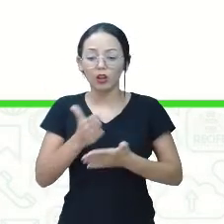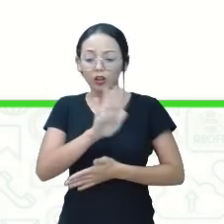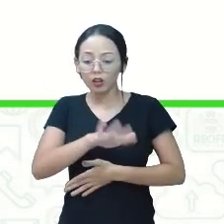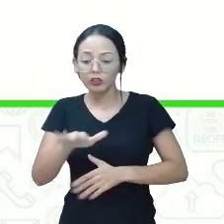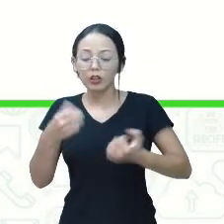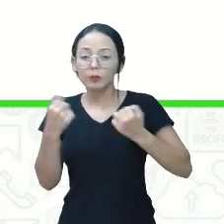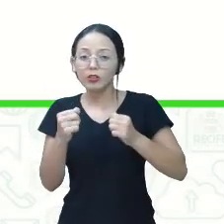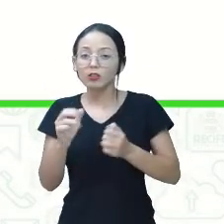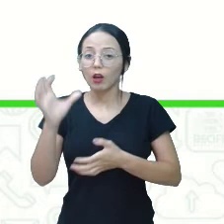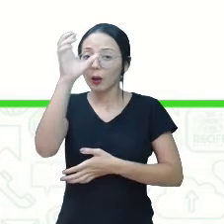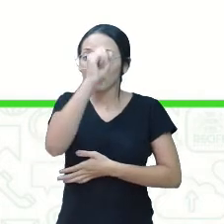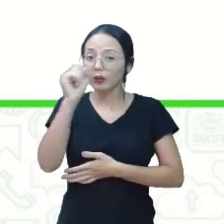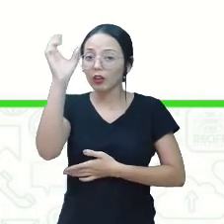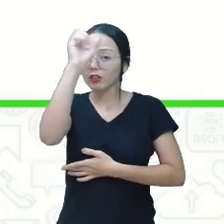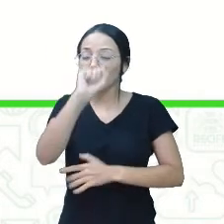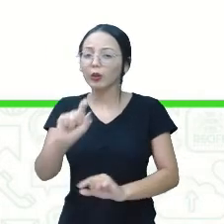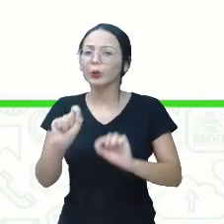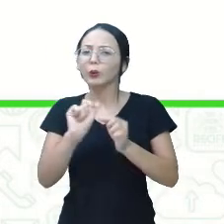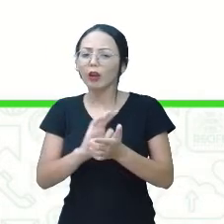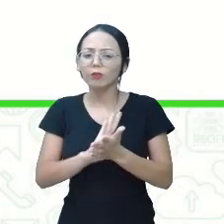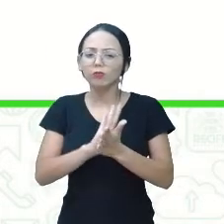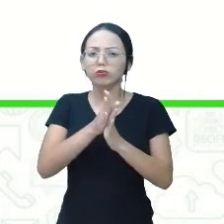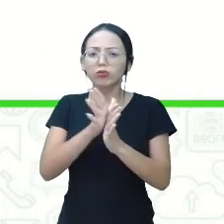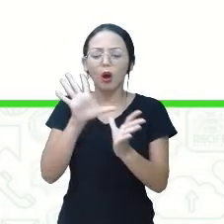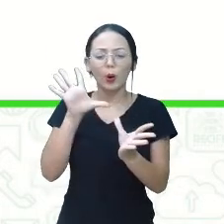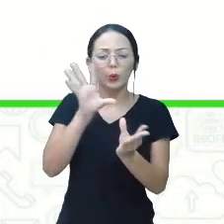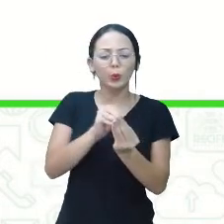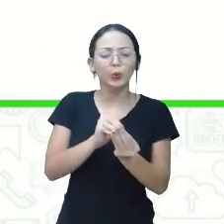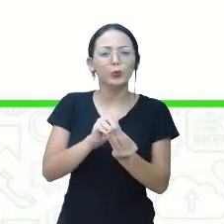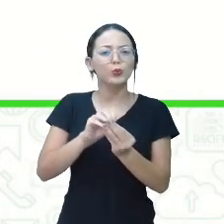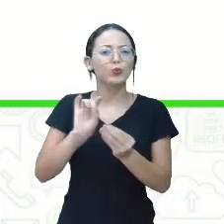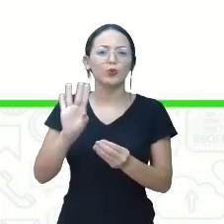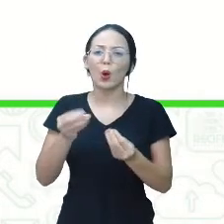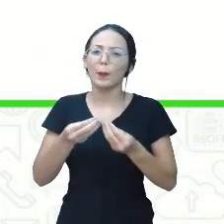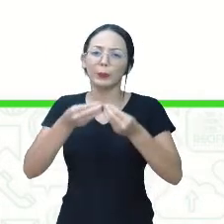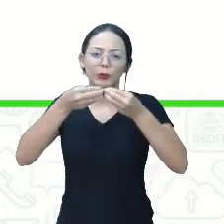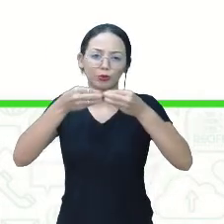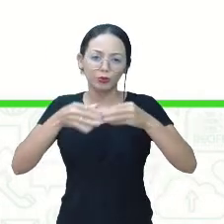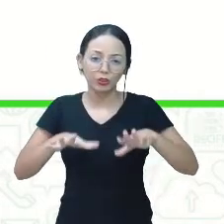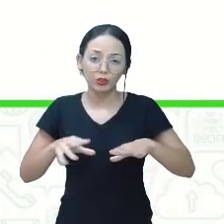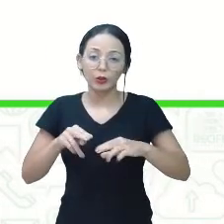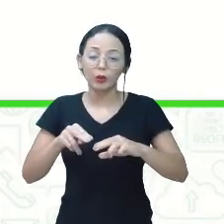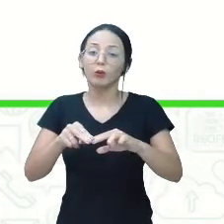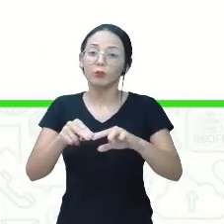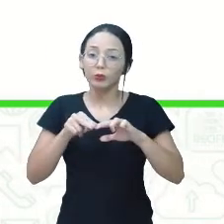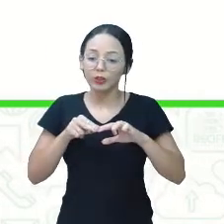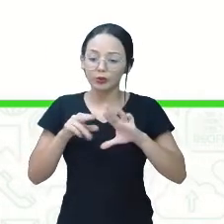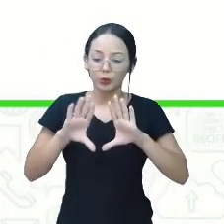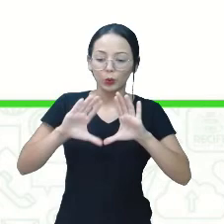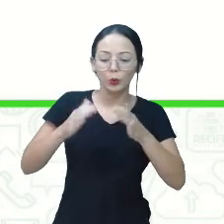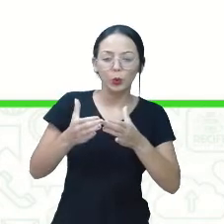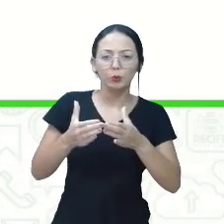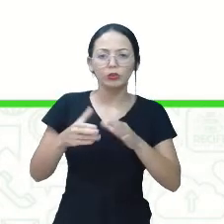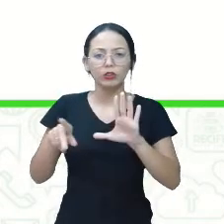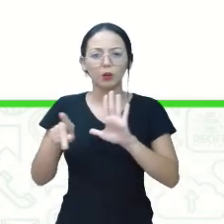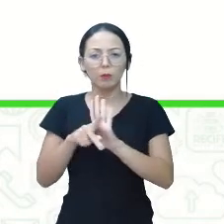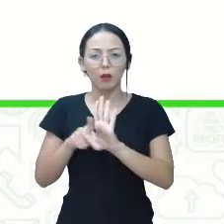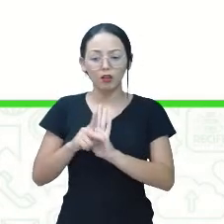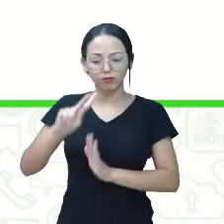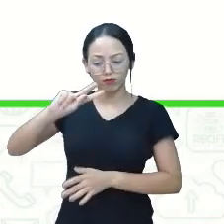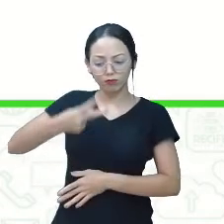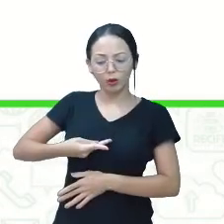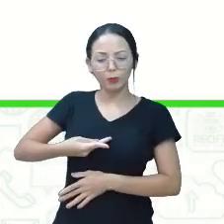aprender desde cedo que o preconceito só traz prejuízo a si e ao grupo. Então, não